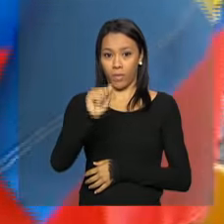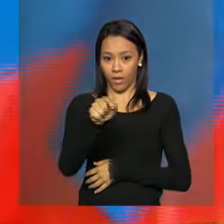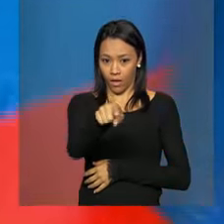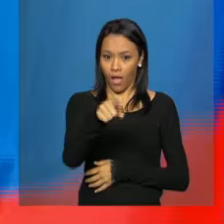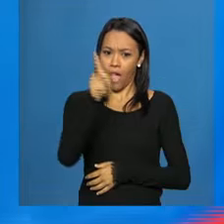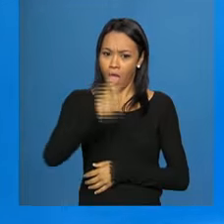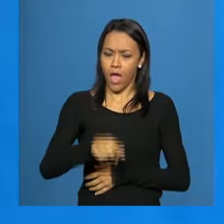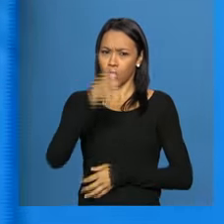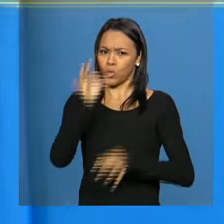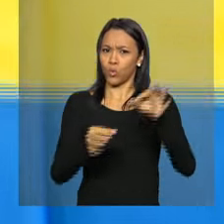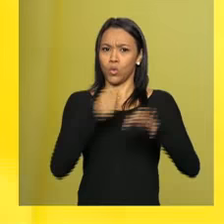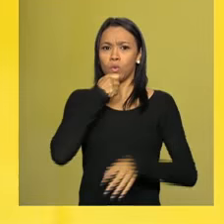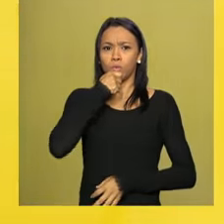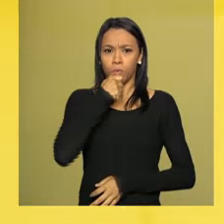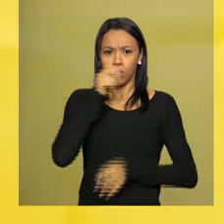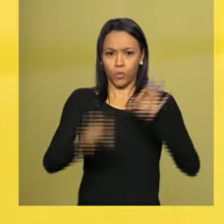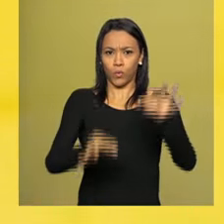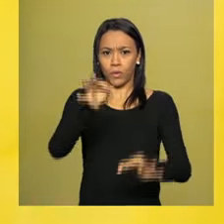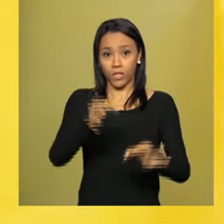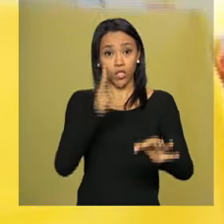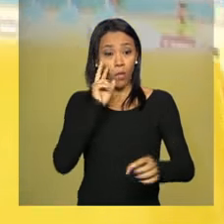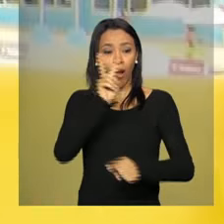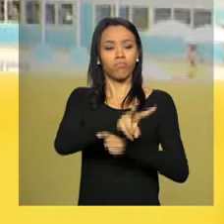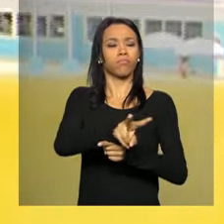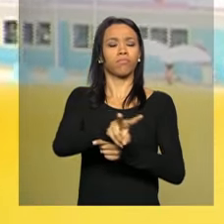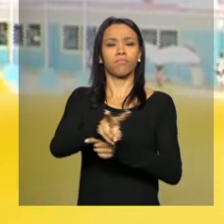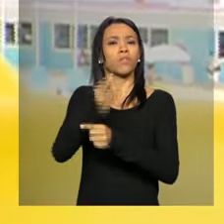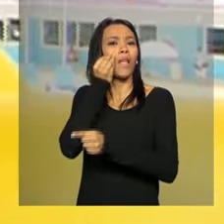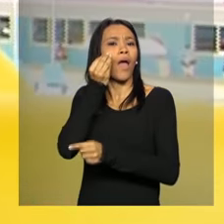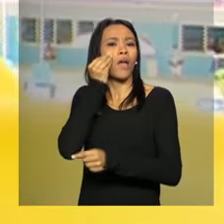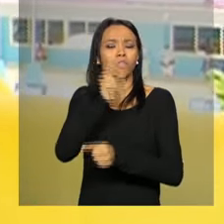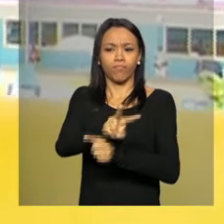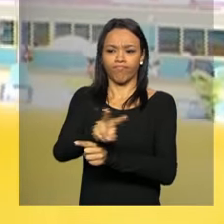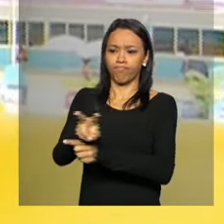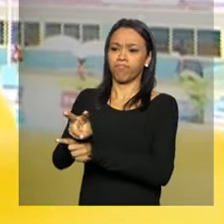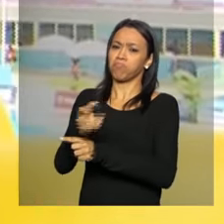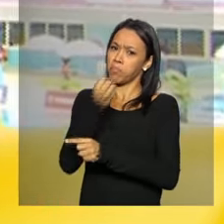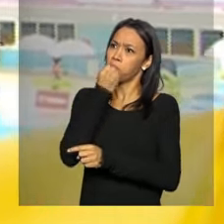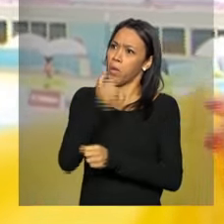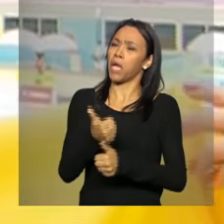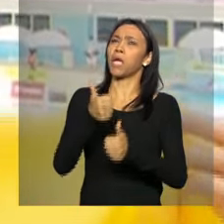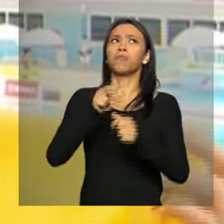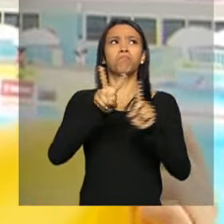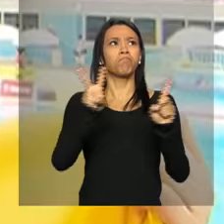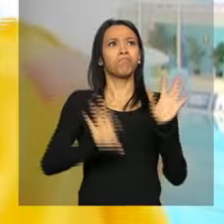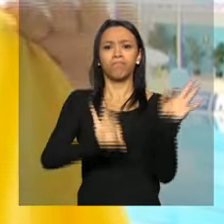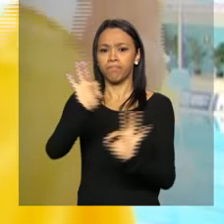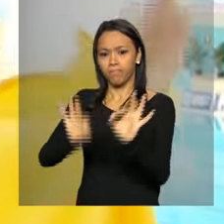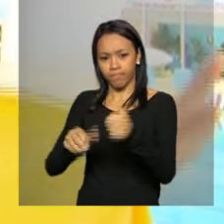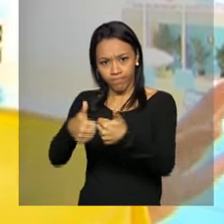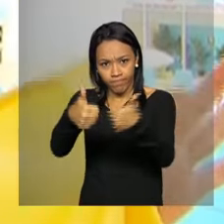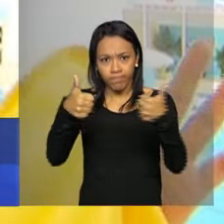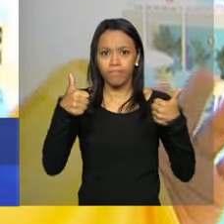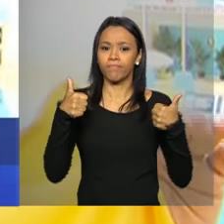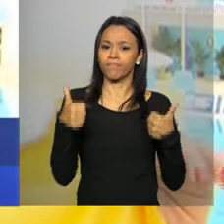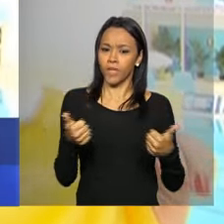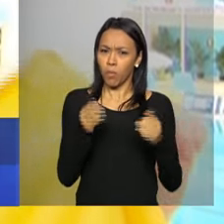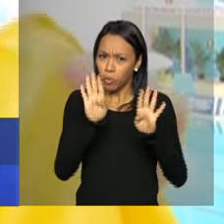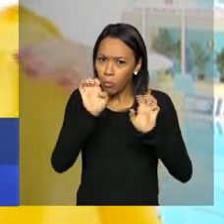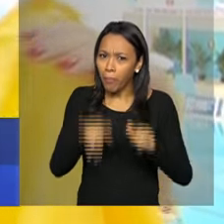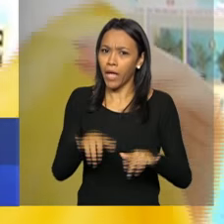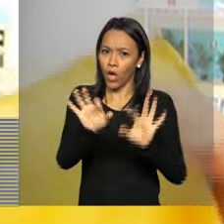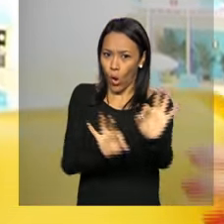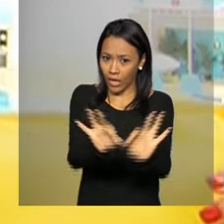e veio ao Brasil só para acompanhar o evento teste. Ela diz que aprovou as instalações olímpicas. Está muito bem organizada,